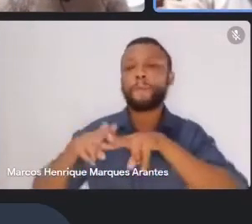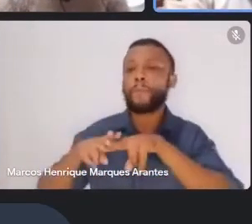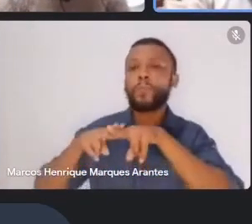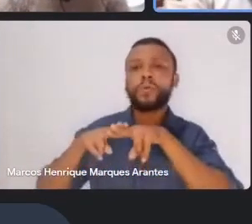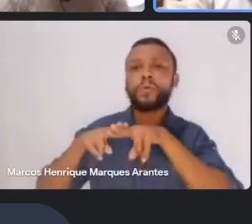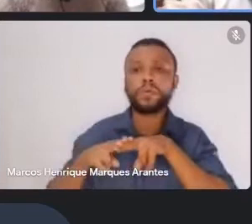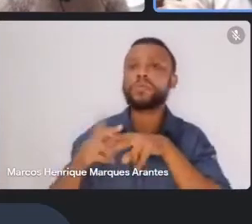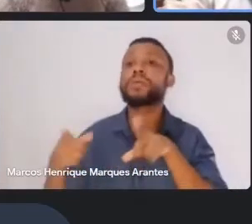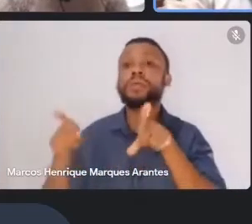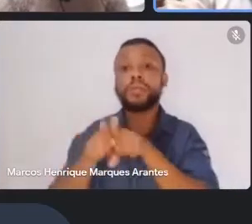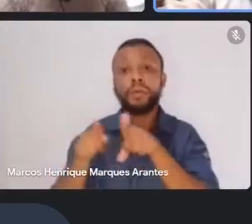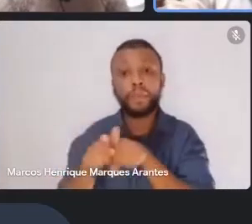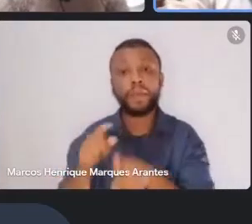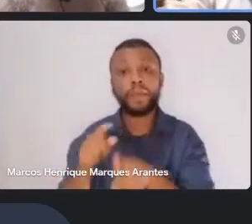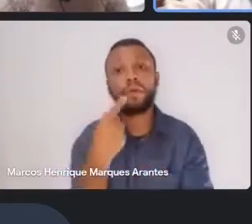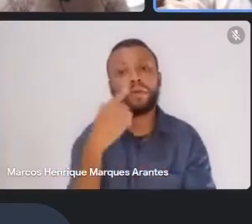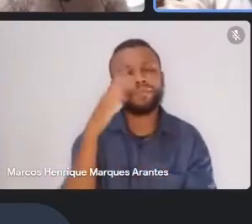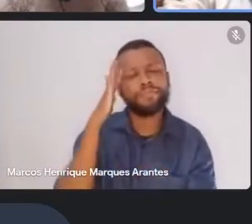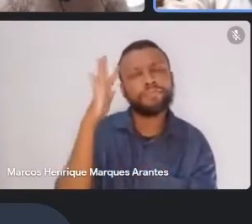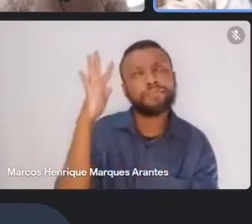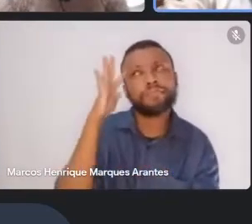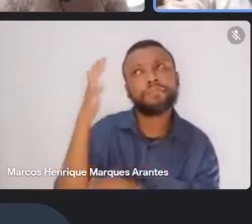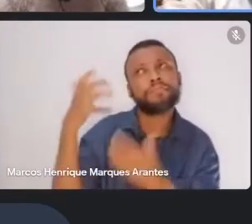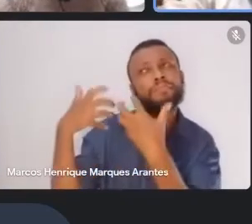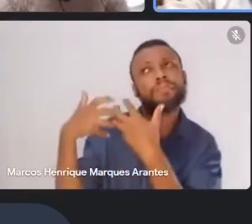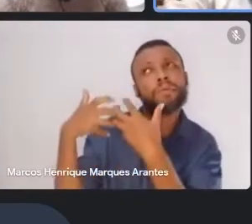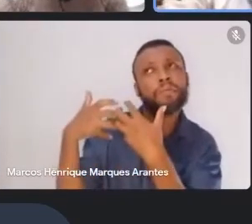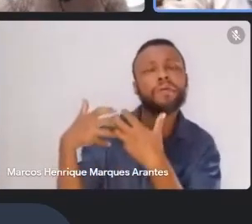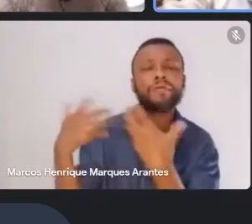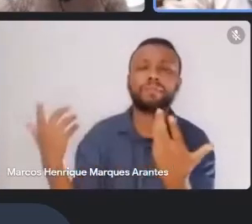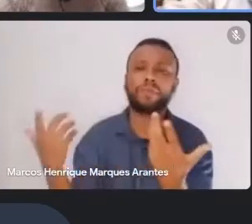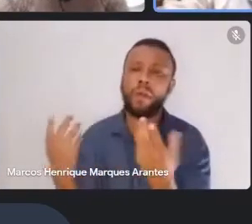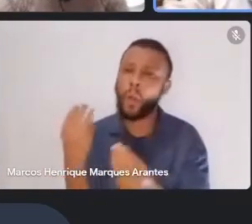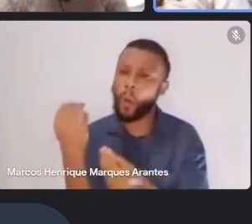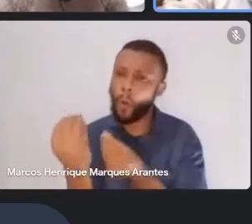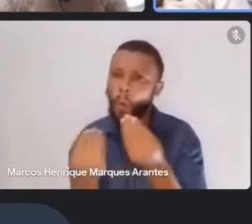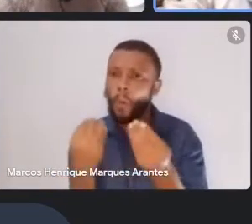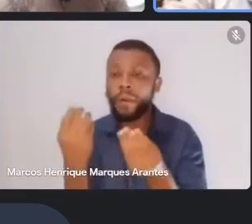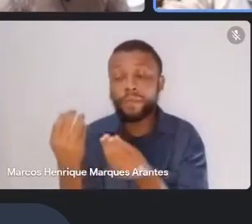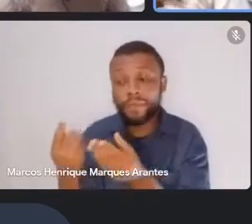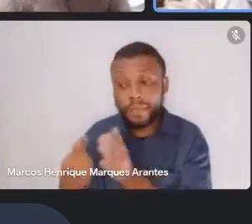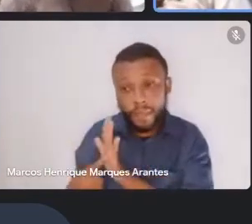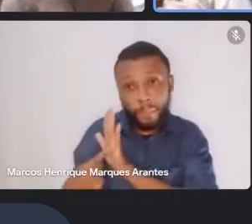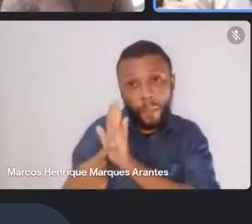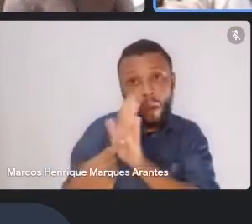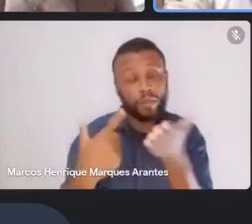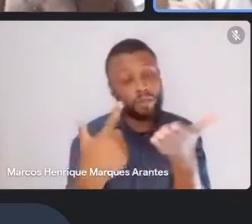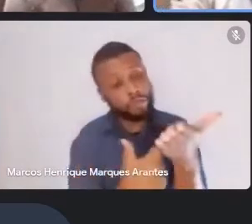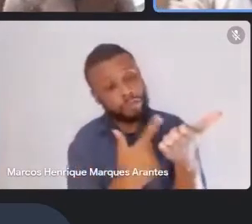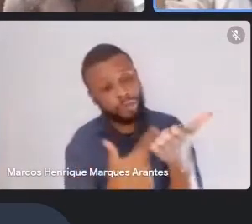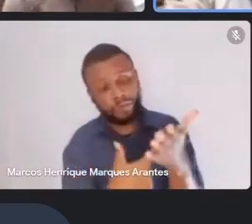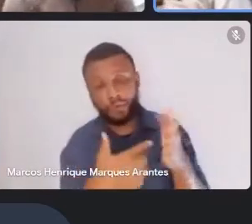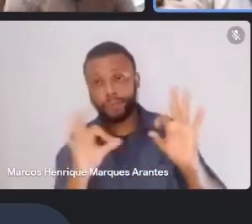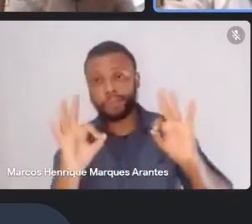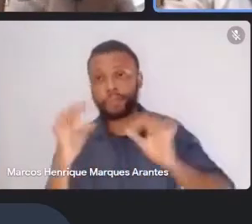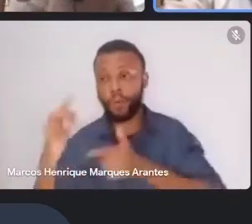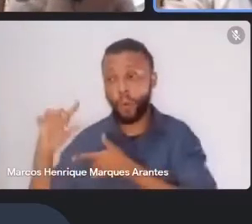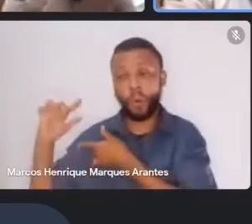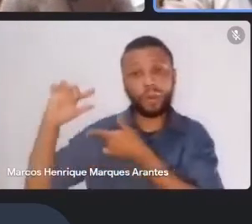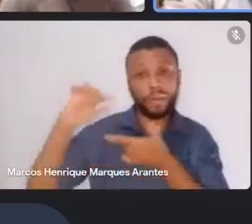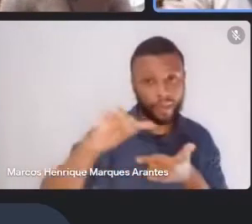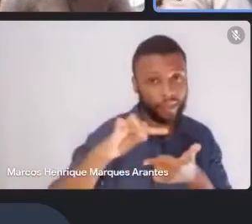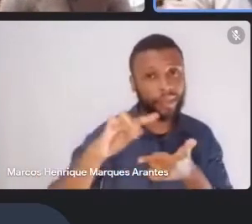pensamos, porque as pessoas falam, poxa, mas como é que você leva um clássico, ainda mais em uma passagem